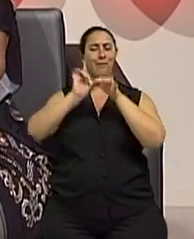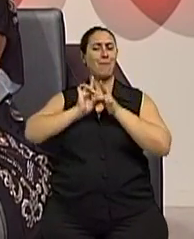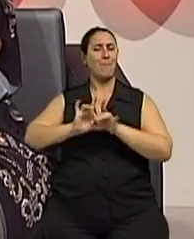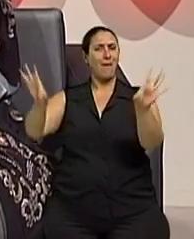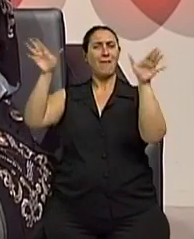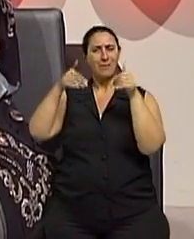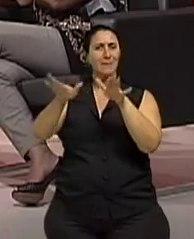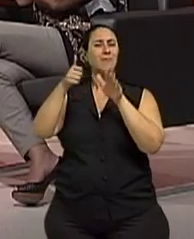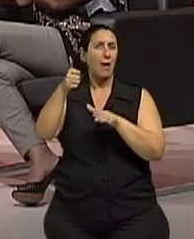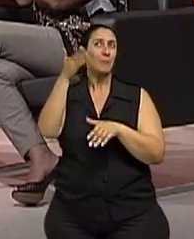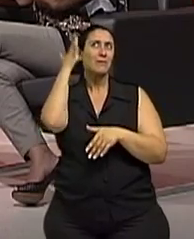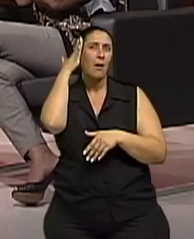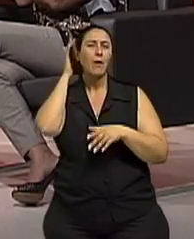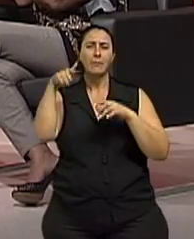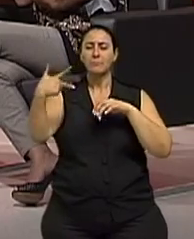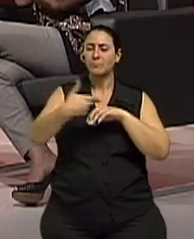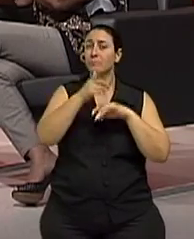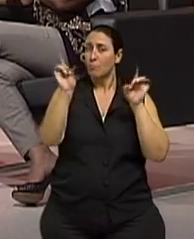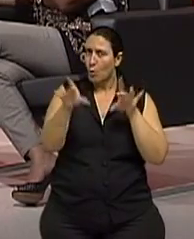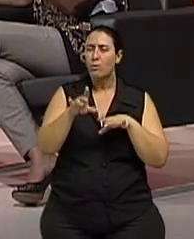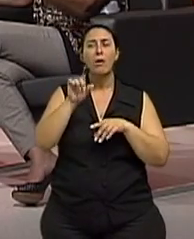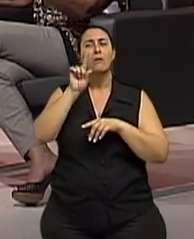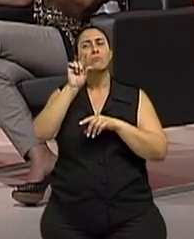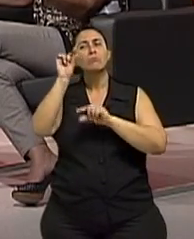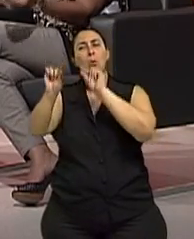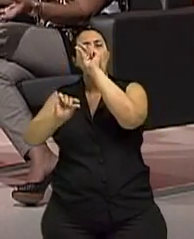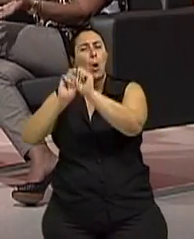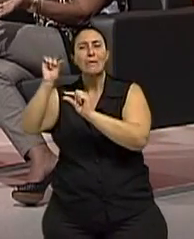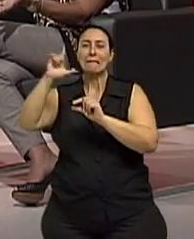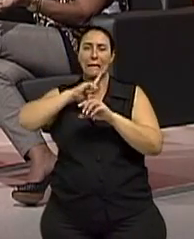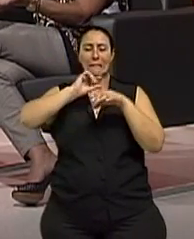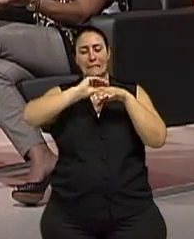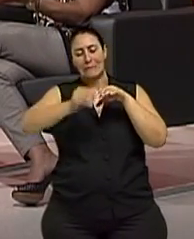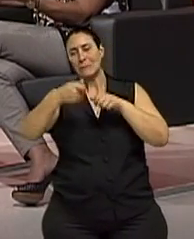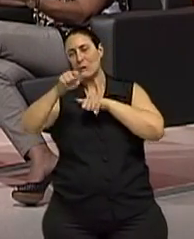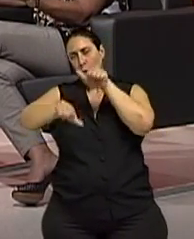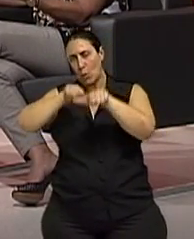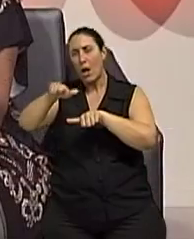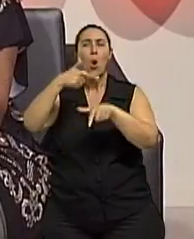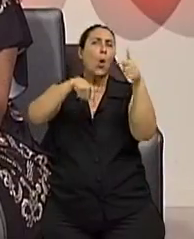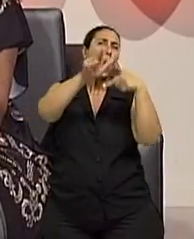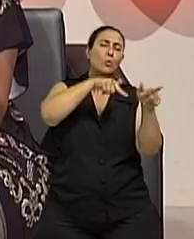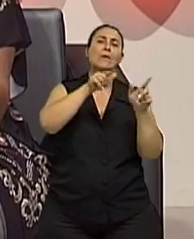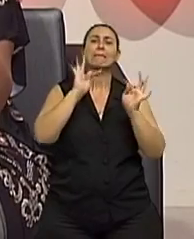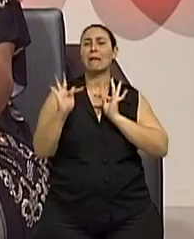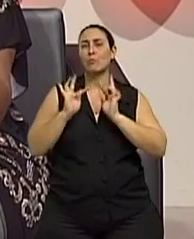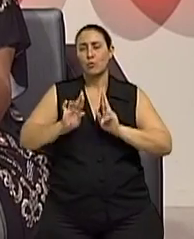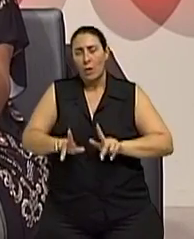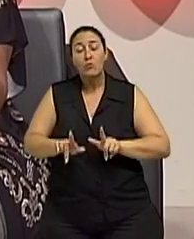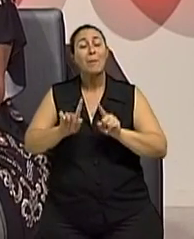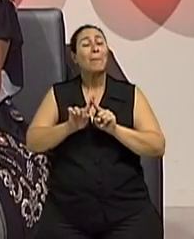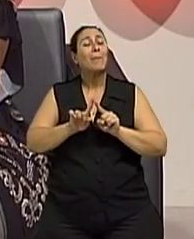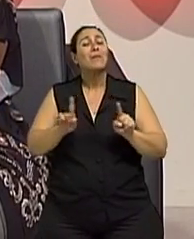me parece que o mínimo, né? Que vai para prótese. Muitos casos são outros tipos de atendimento, né? O